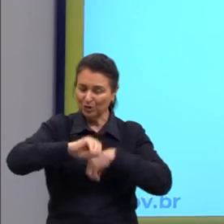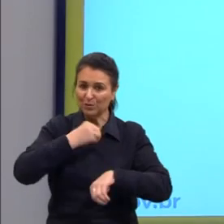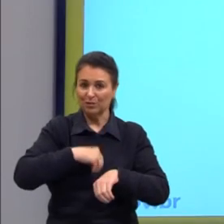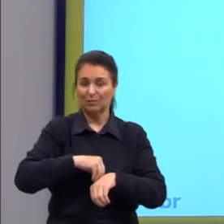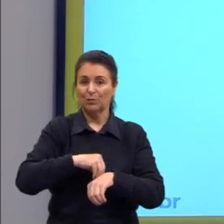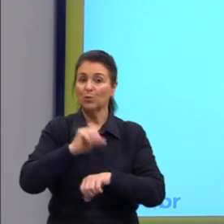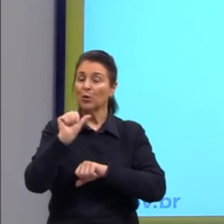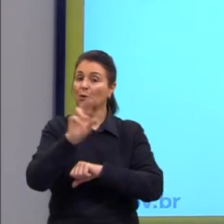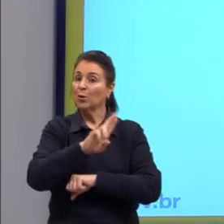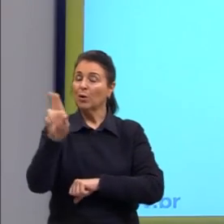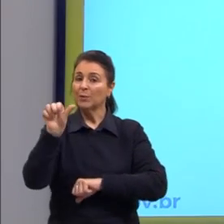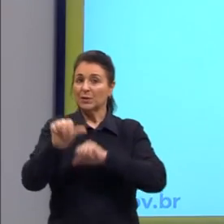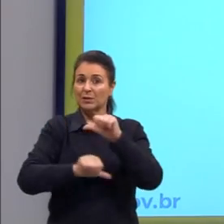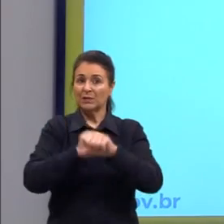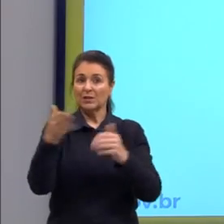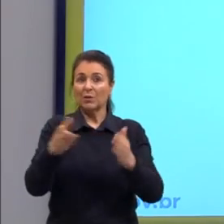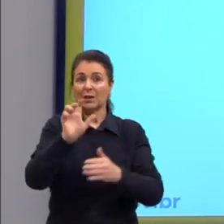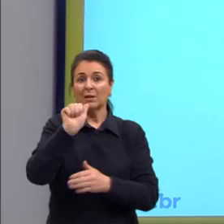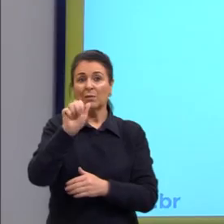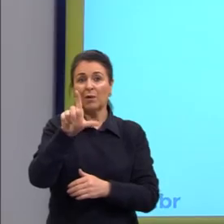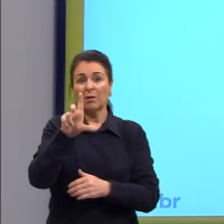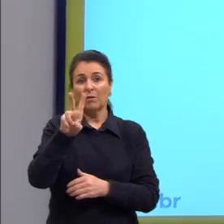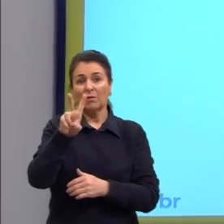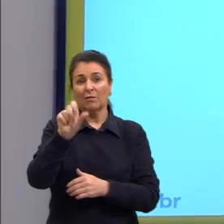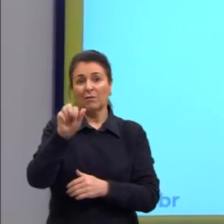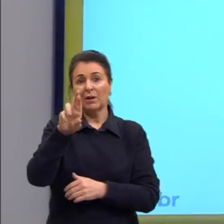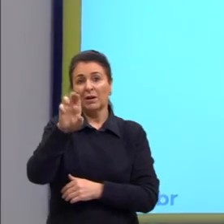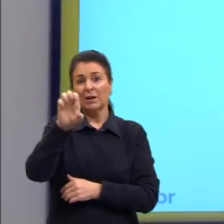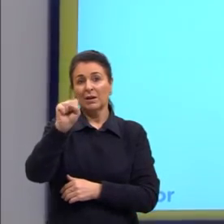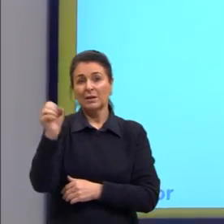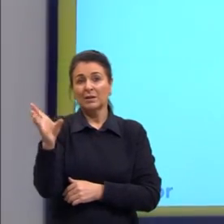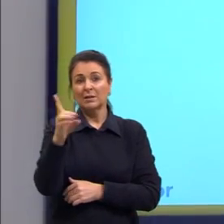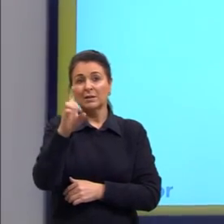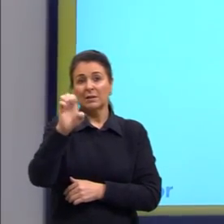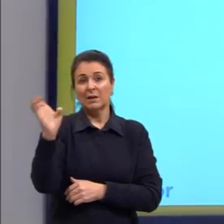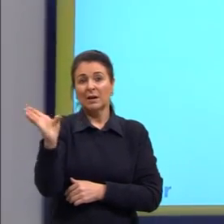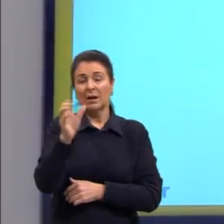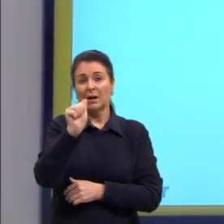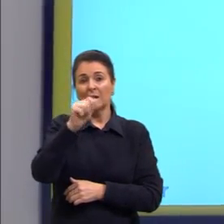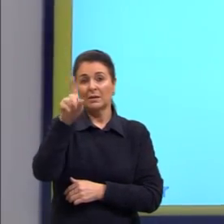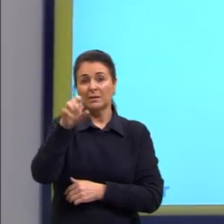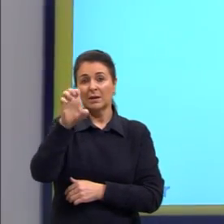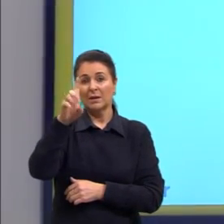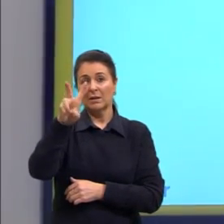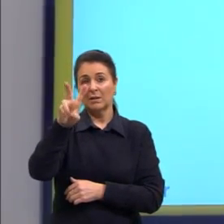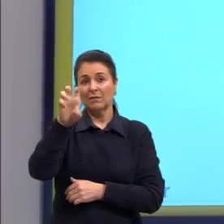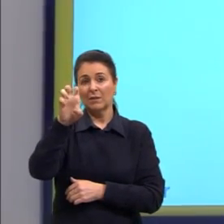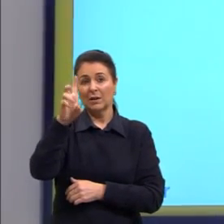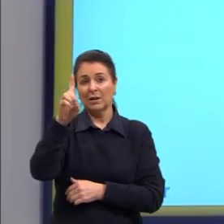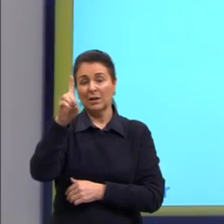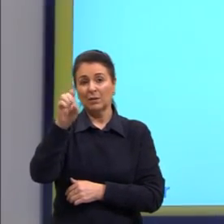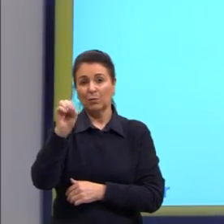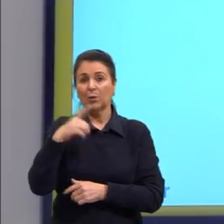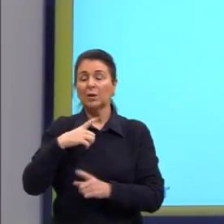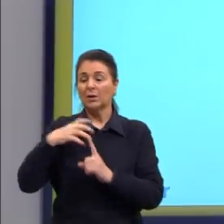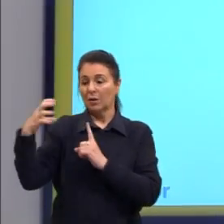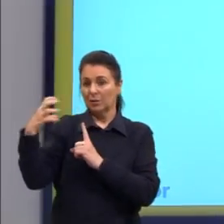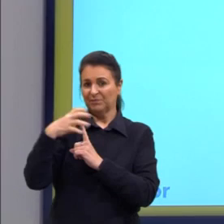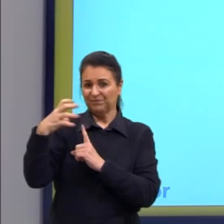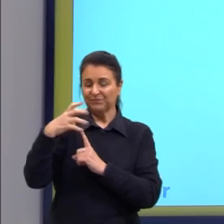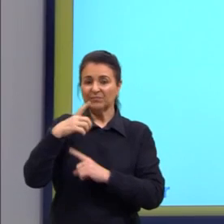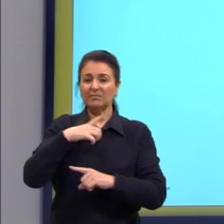Azevedo, que ele é o maior destaque dessa geração. Certo? Então, na obra dele, a gente tem a influência do Byron, porque temos poemas